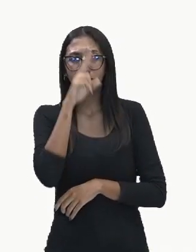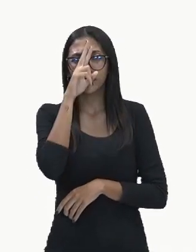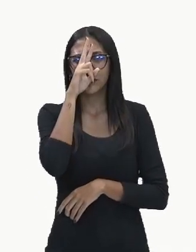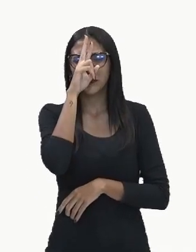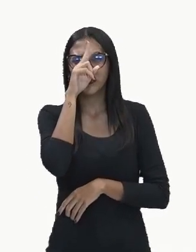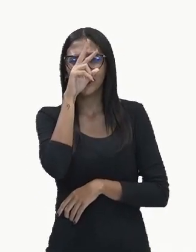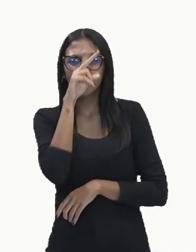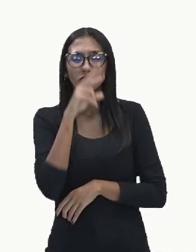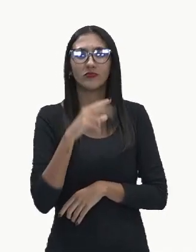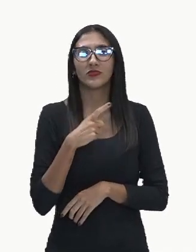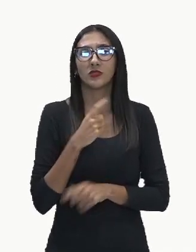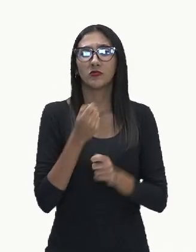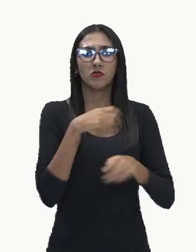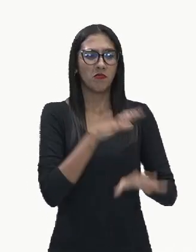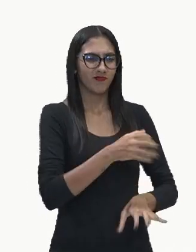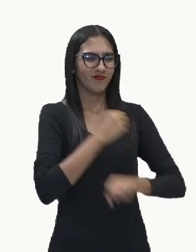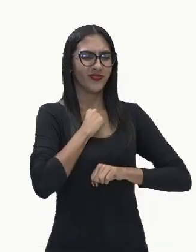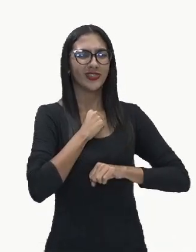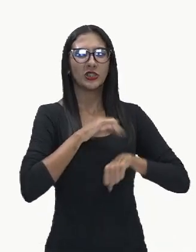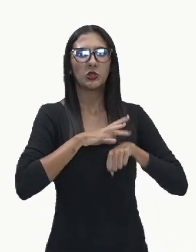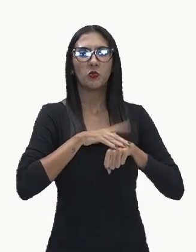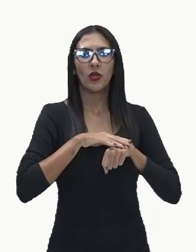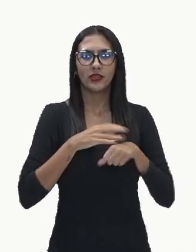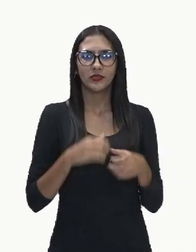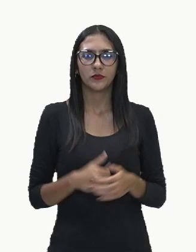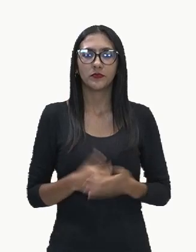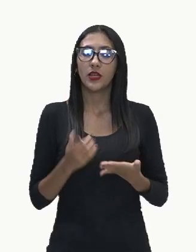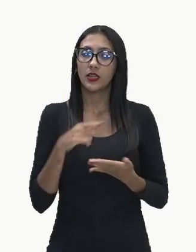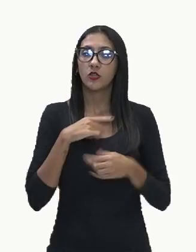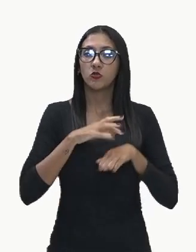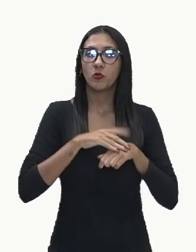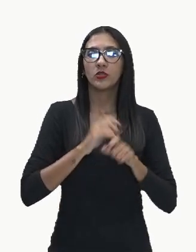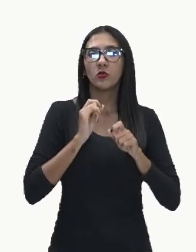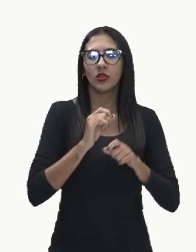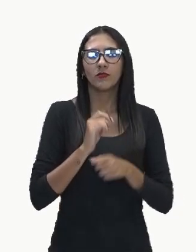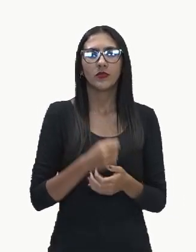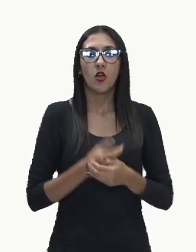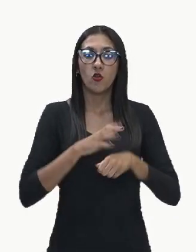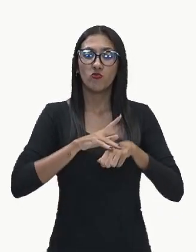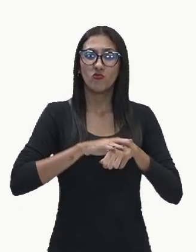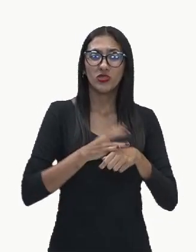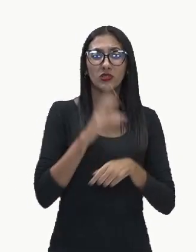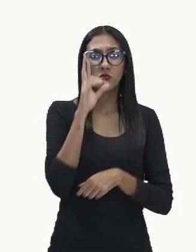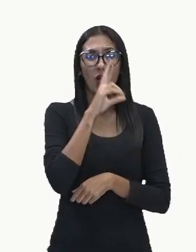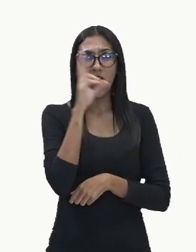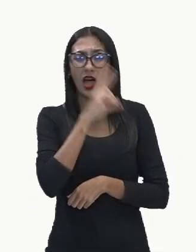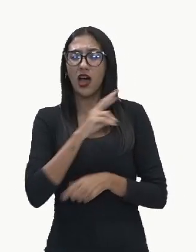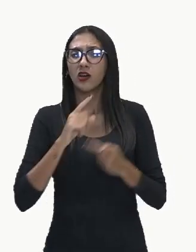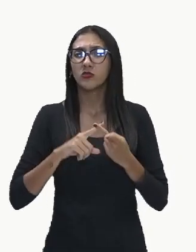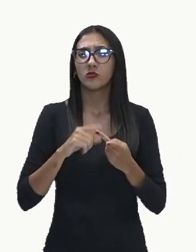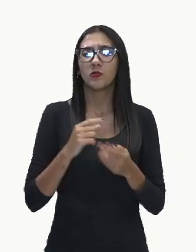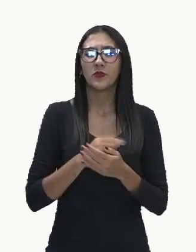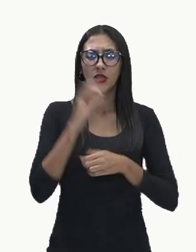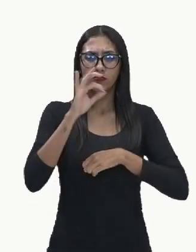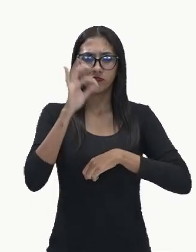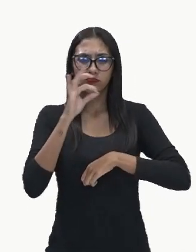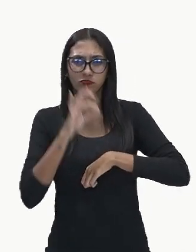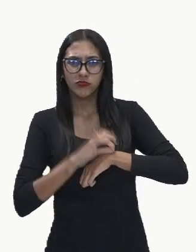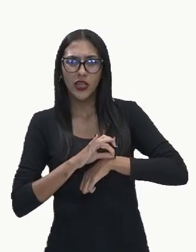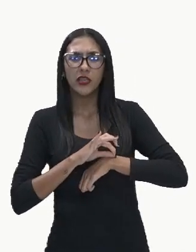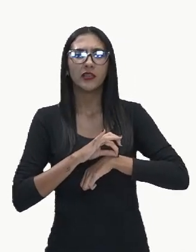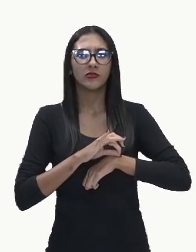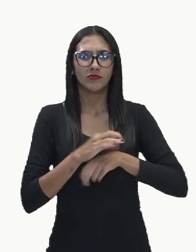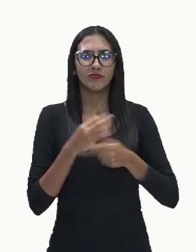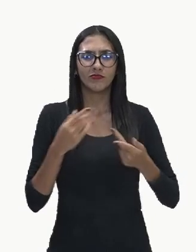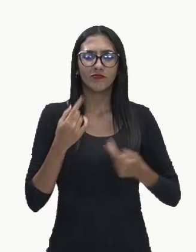enfermidades. aí, dentre essas enfermidades estão leptospirose, dengue e zika. E nós